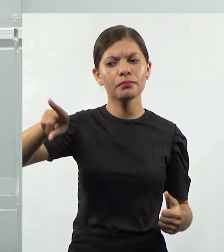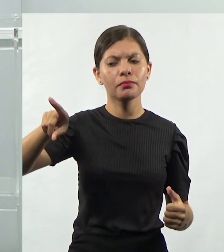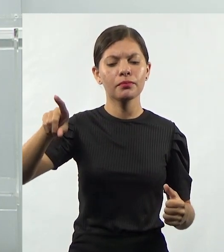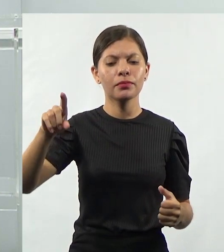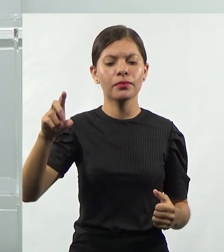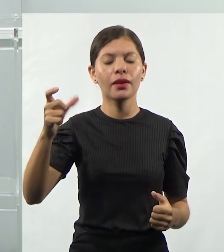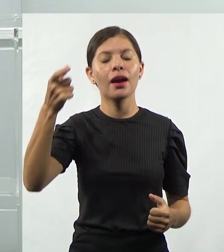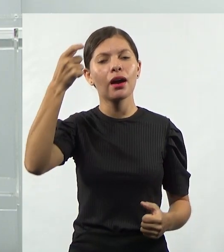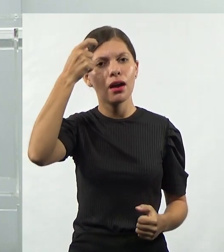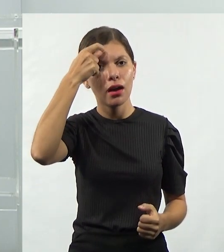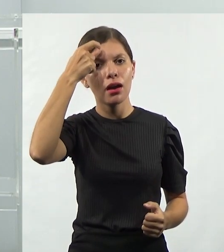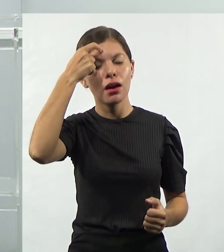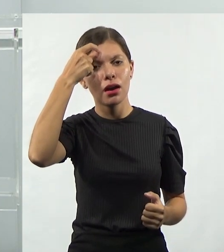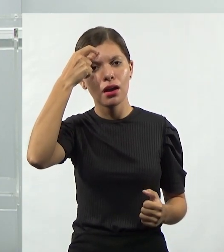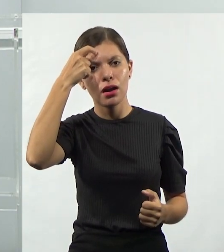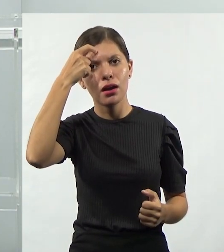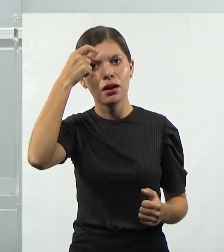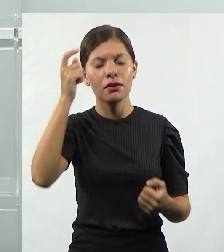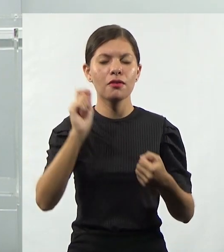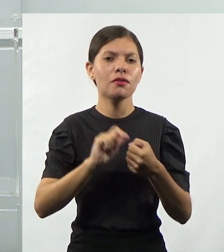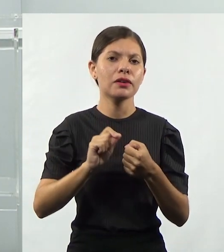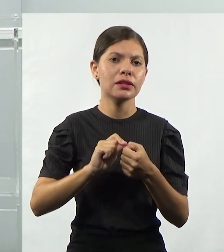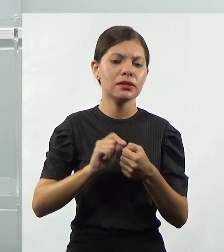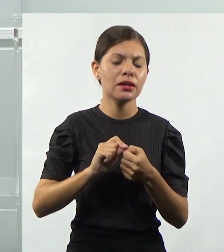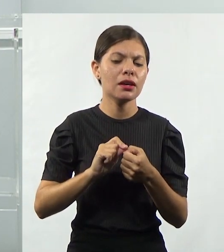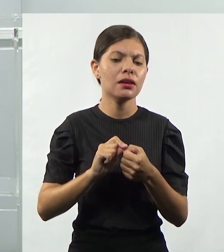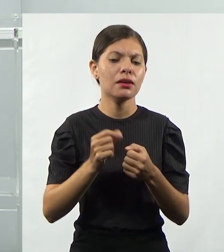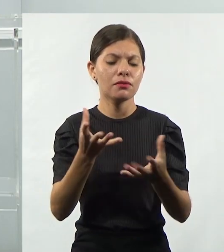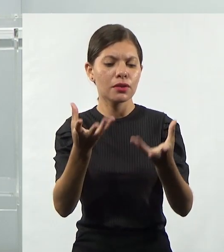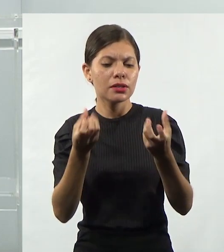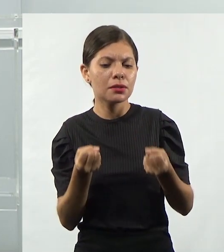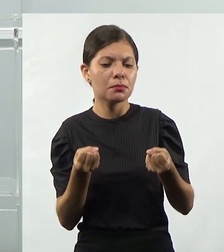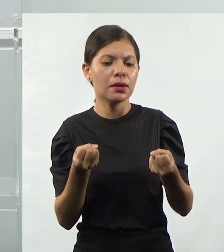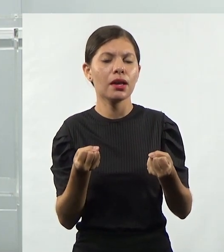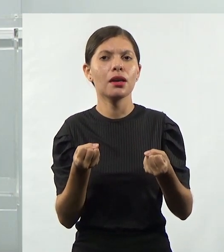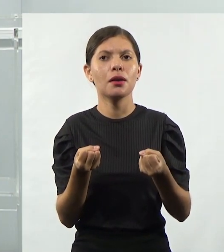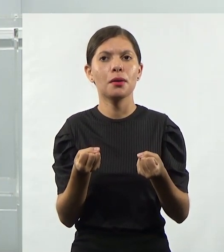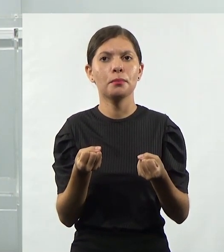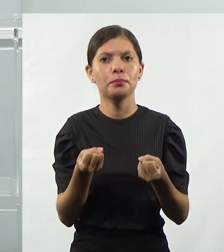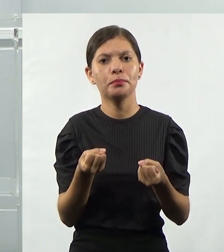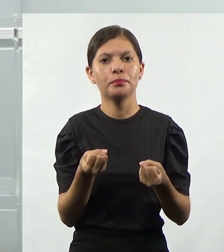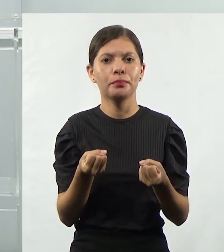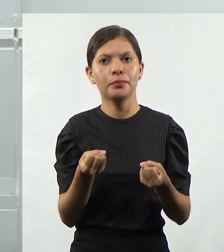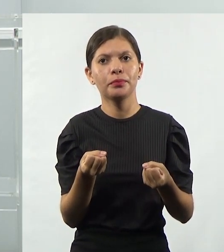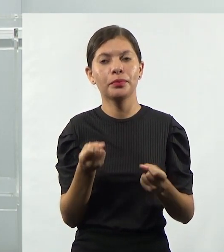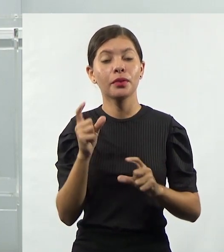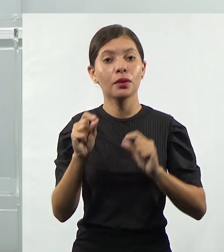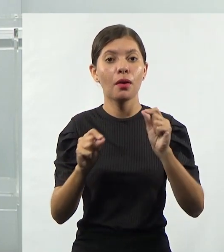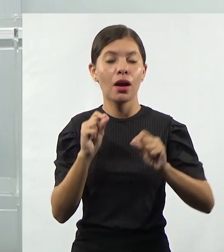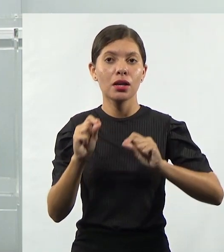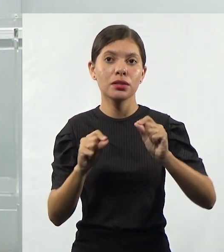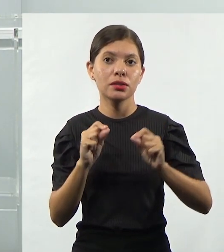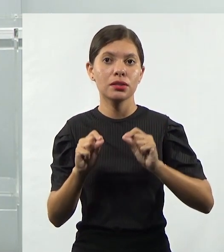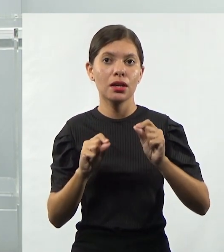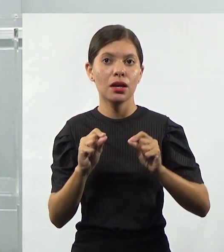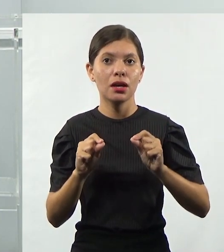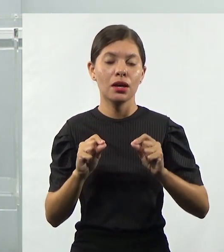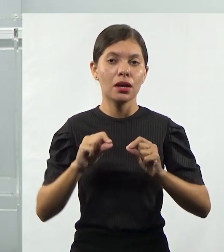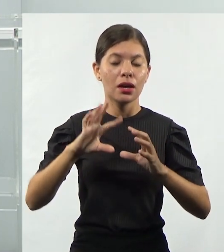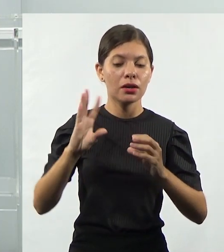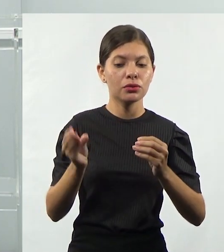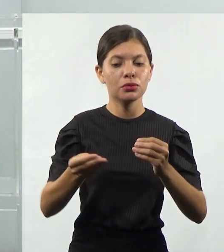né? Consciente do que ela vai fazer e do quanto ela vai receber por aquele produto ou serviço que ela vai desenvolver, quais os